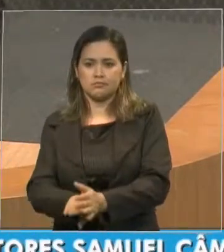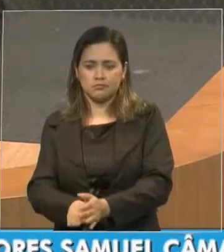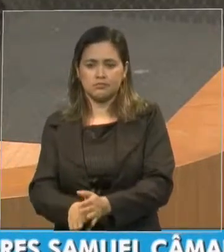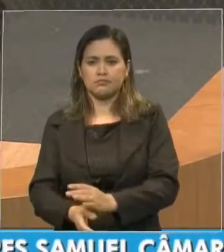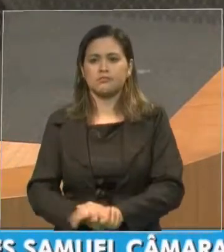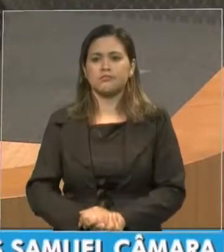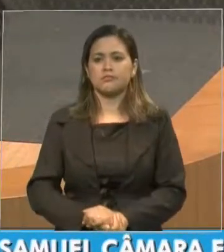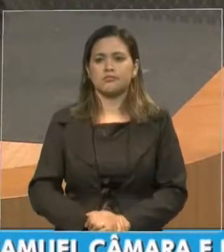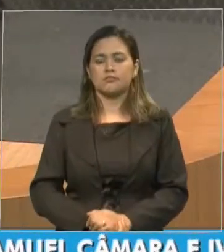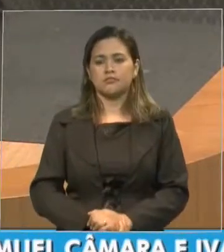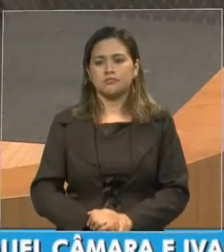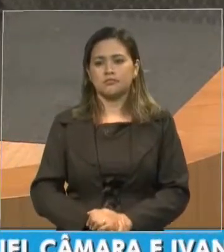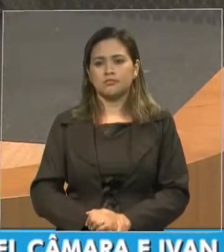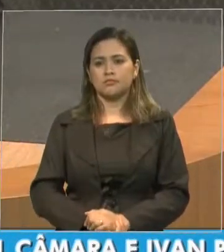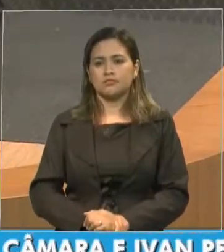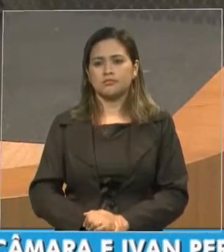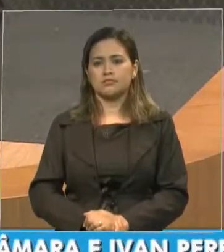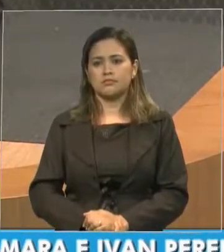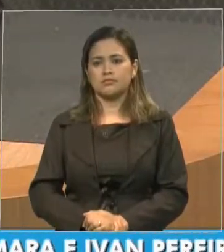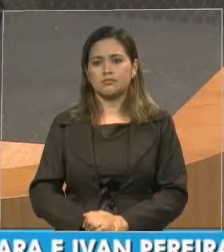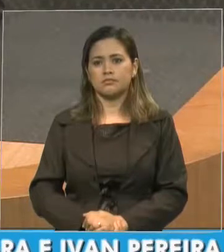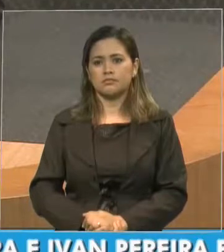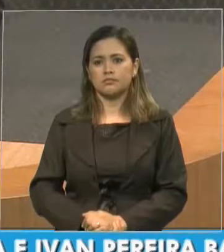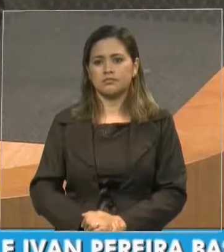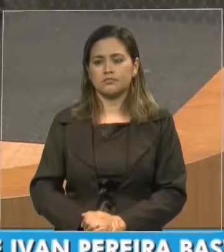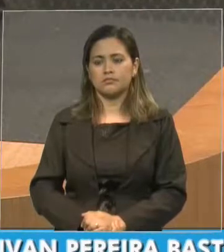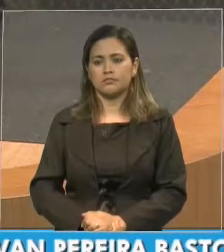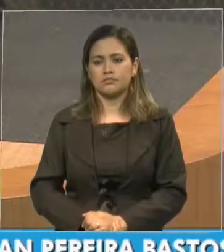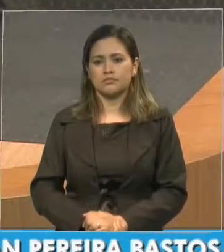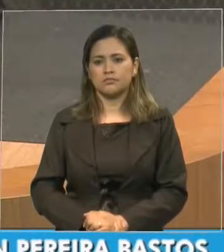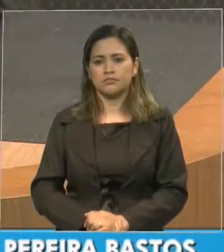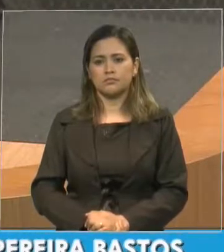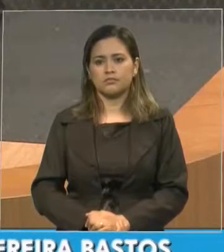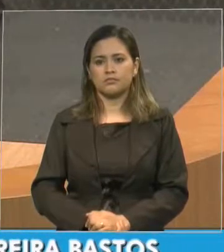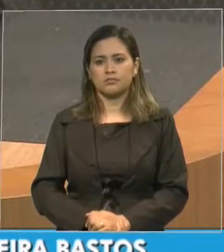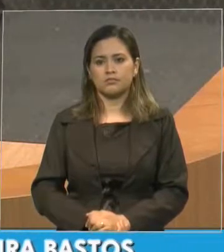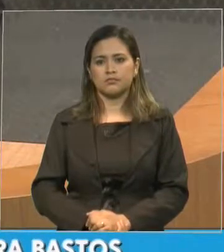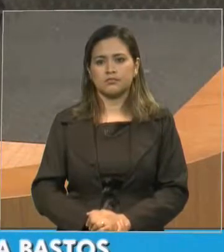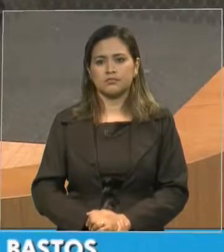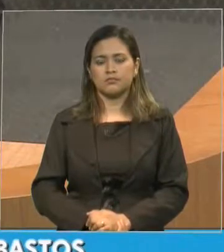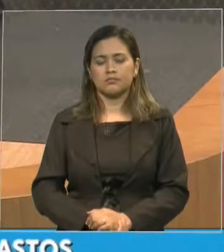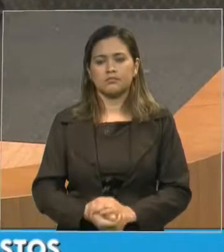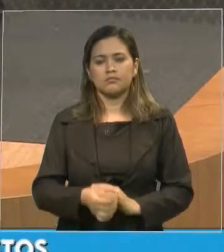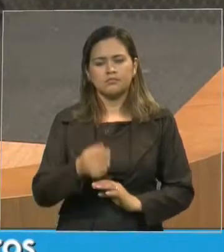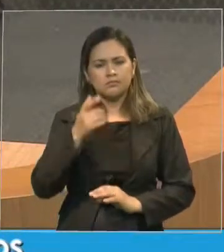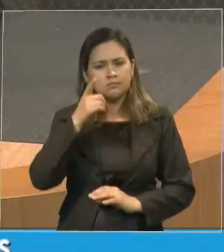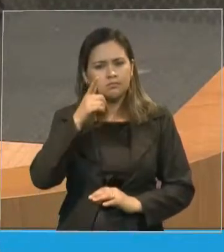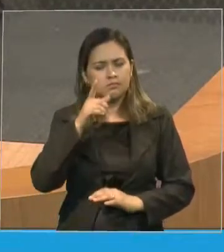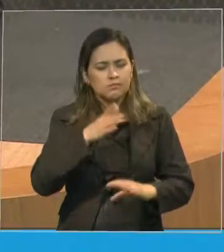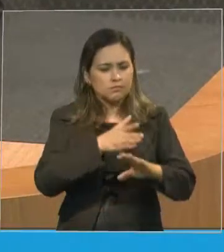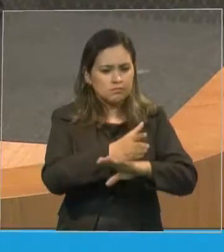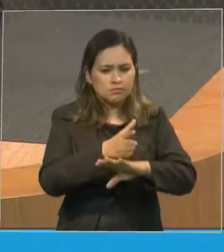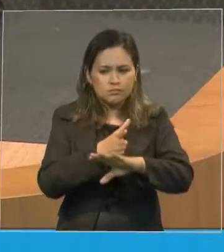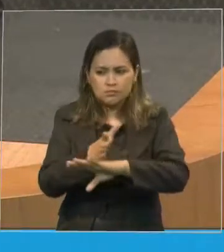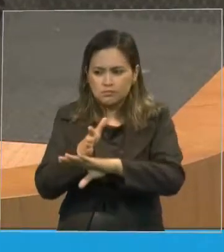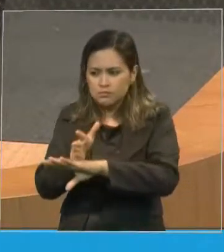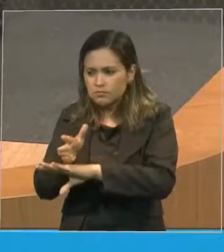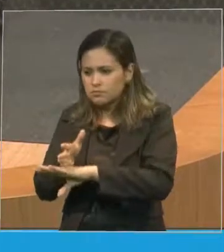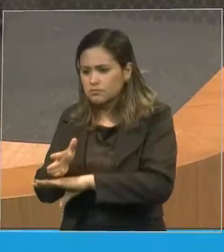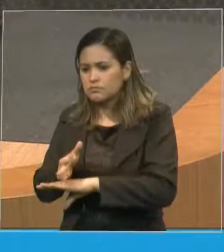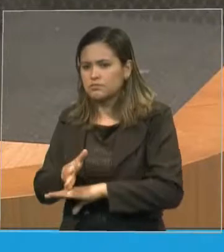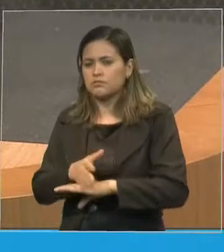denominou Assembleia de Deus e alcançou todo o país, inclusive